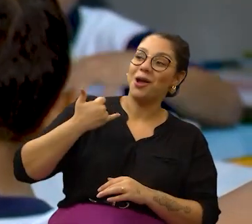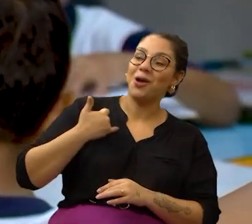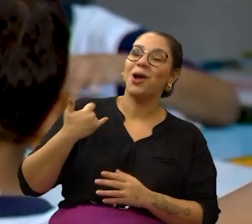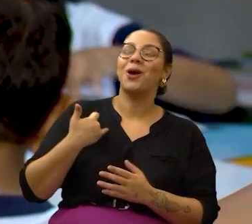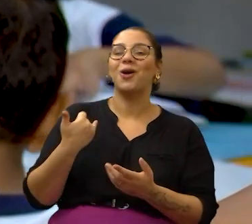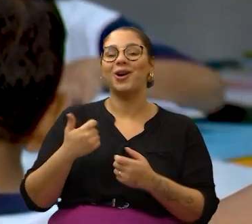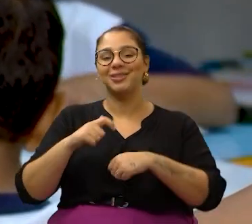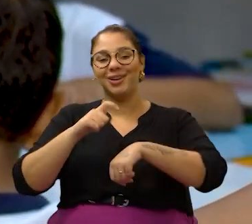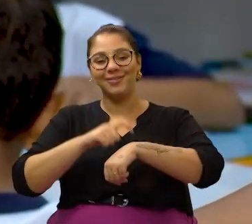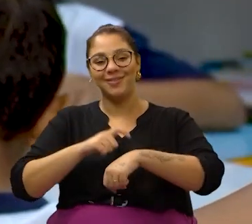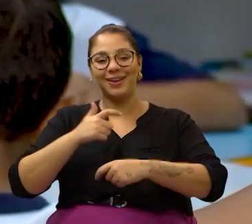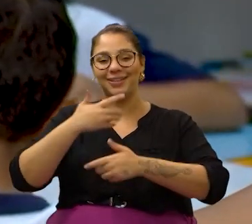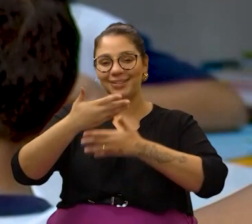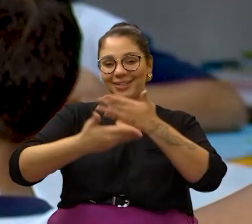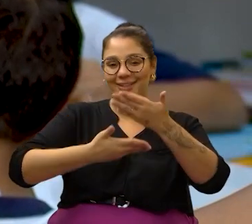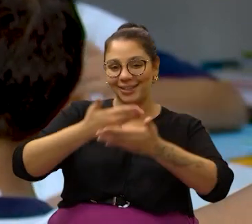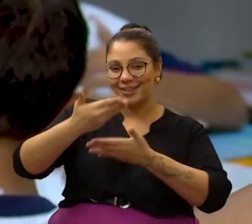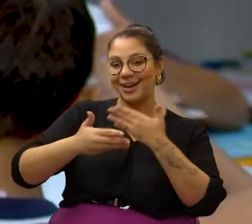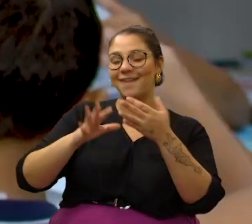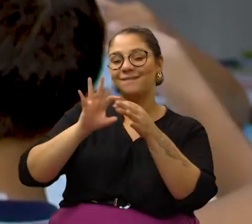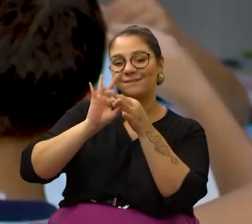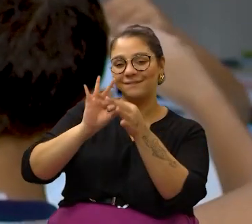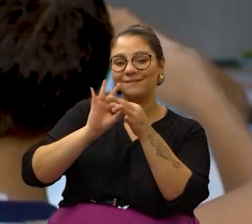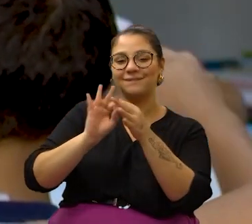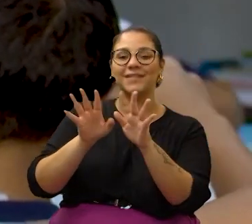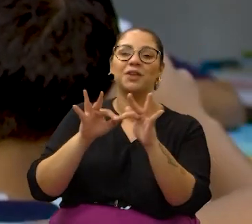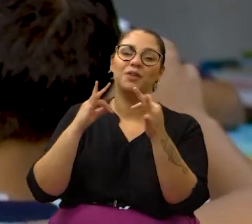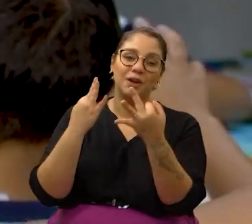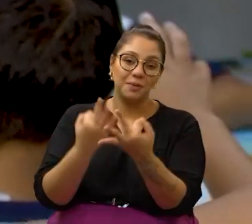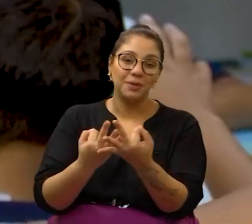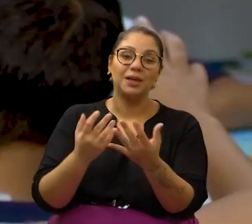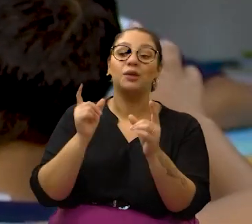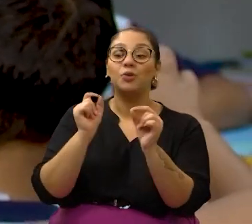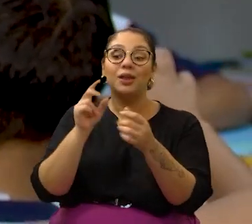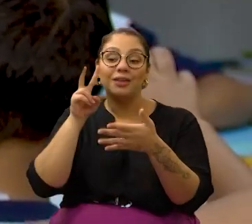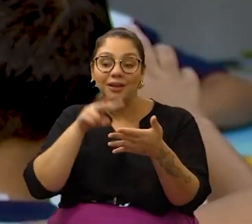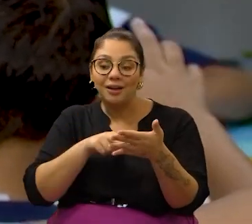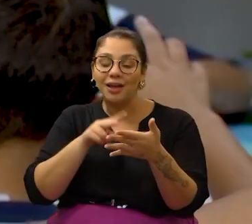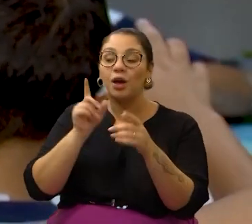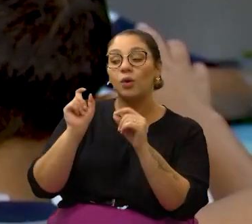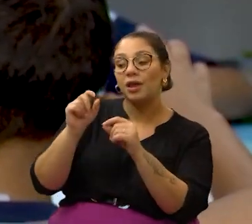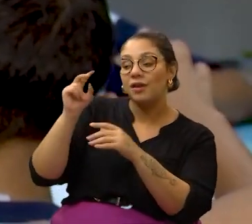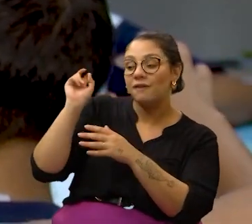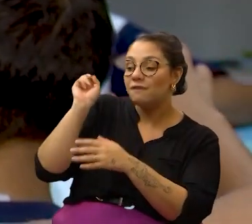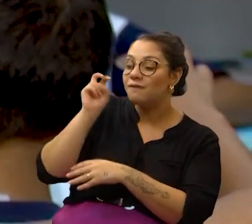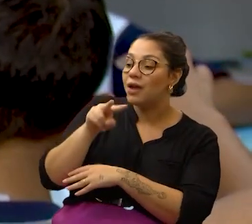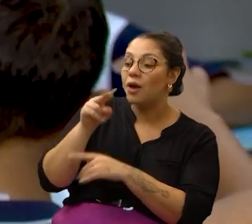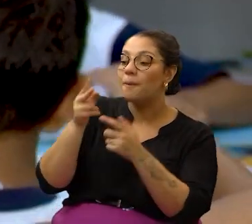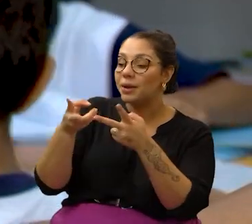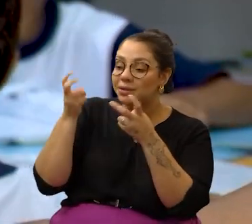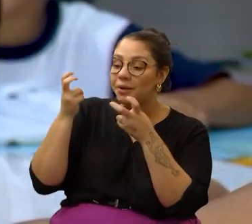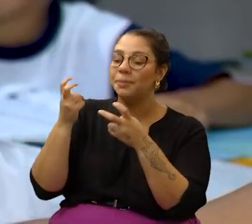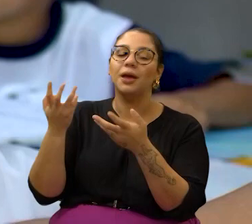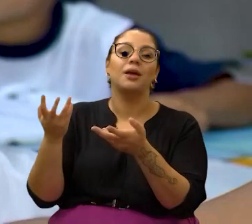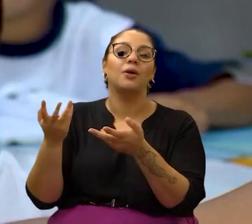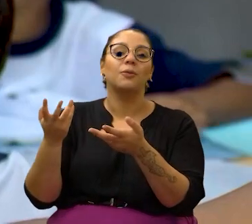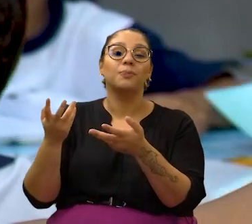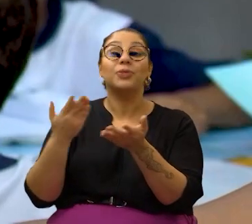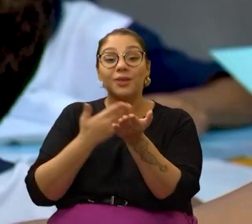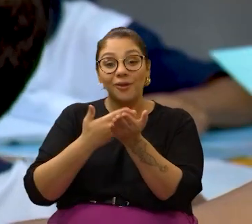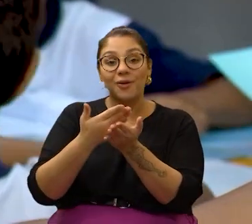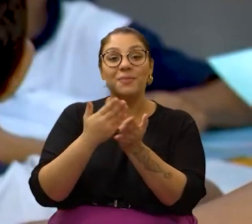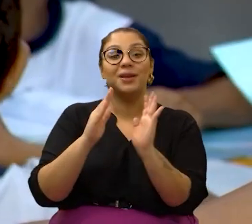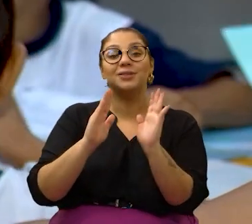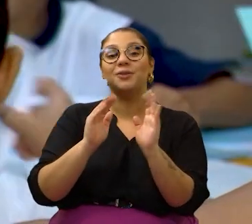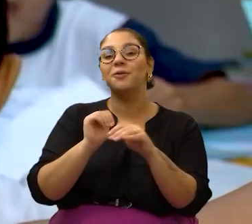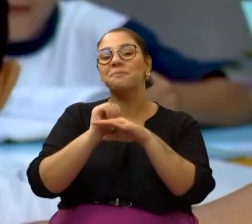nós esses momentos de interação, de conexão com a família, o que eles leram, o que eles viram, como eles observaram. No começo